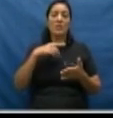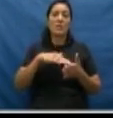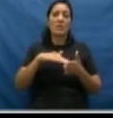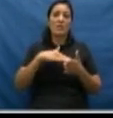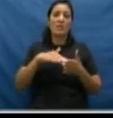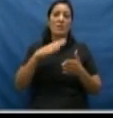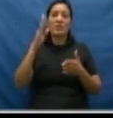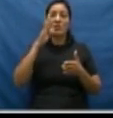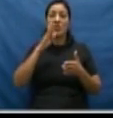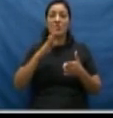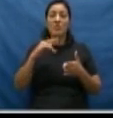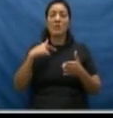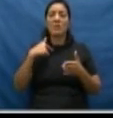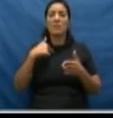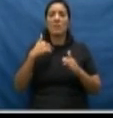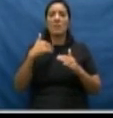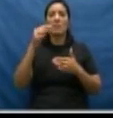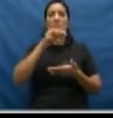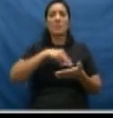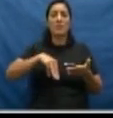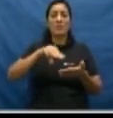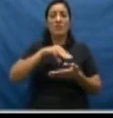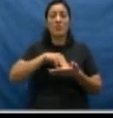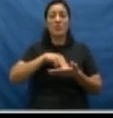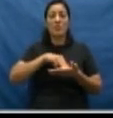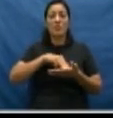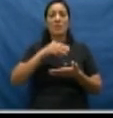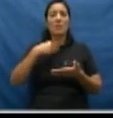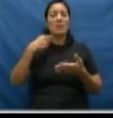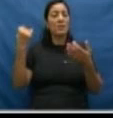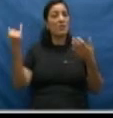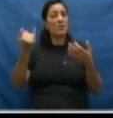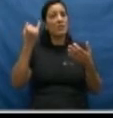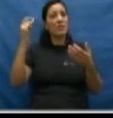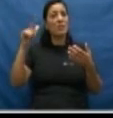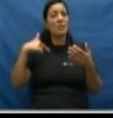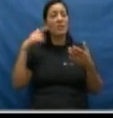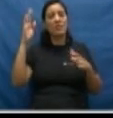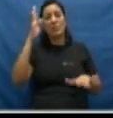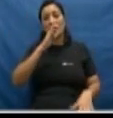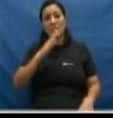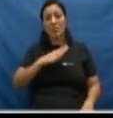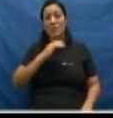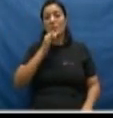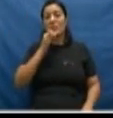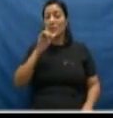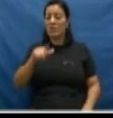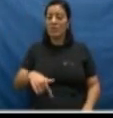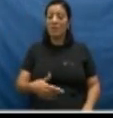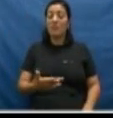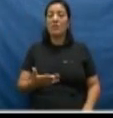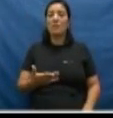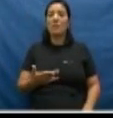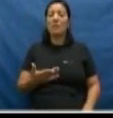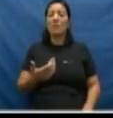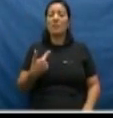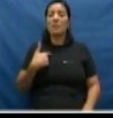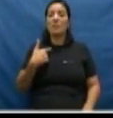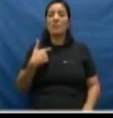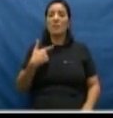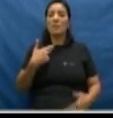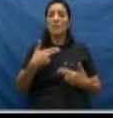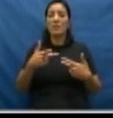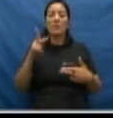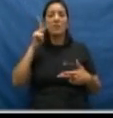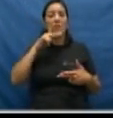Secretaria Nacional com status de ministério. Extremamente importante para o Brasil e simbólico isso. Esta orientação